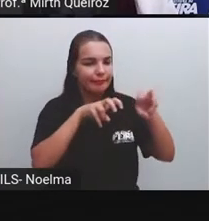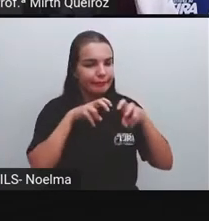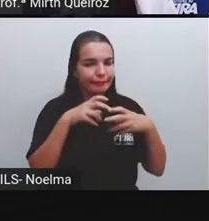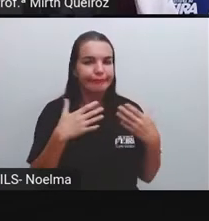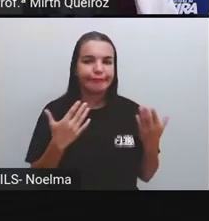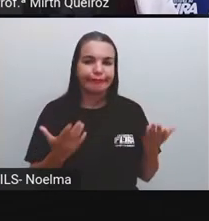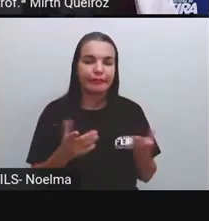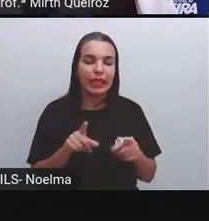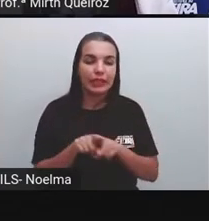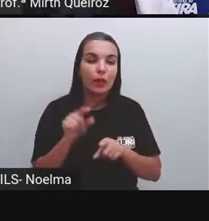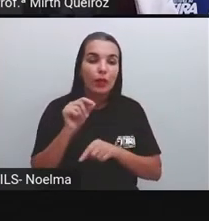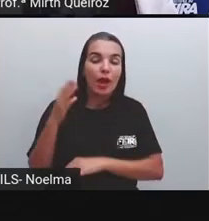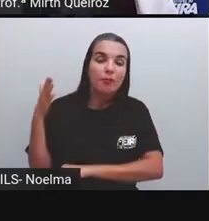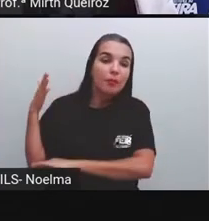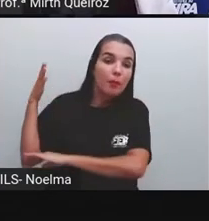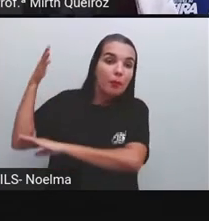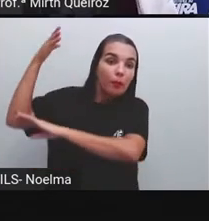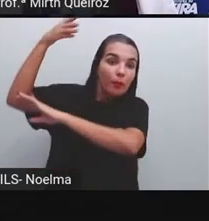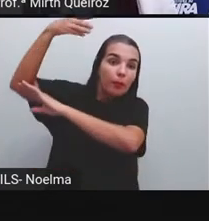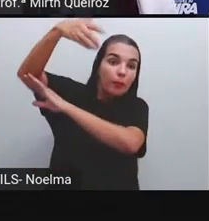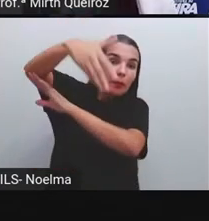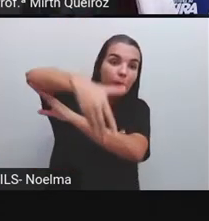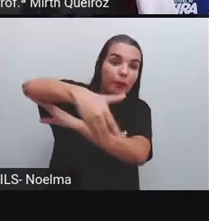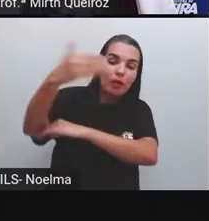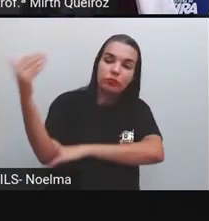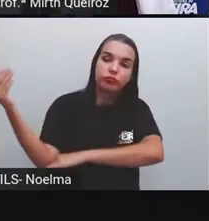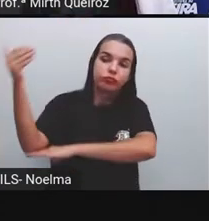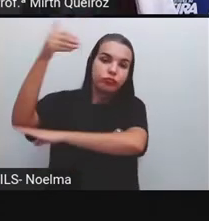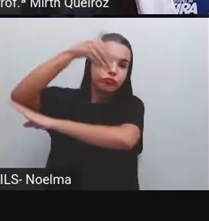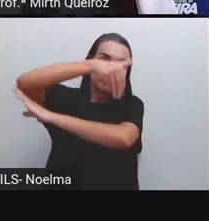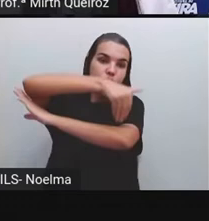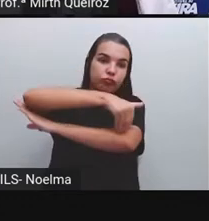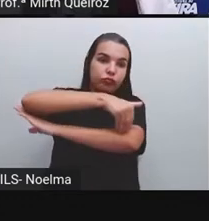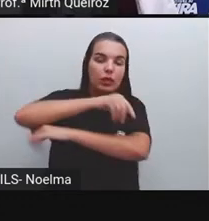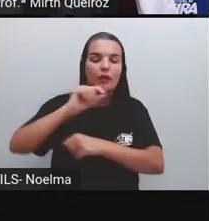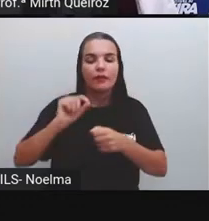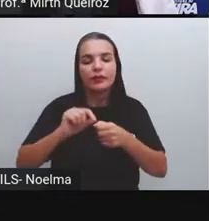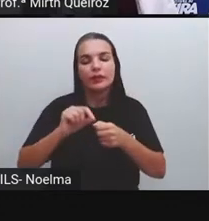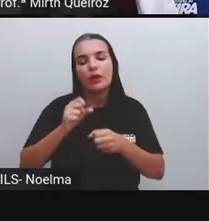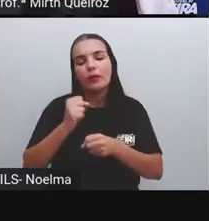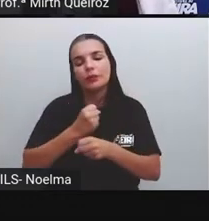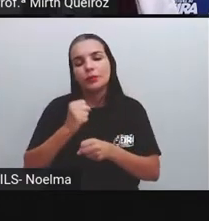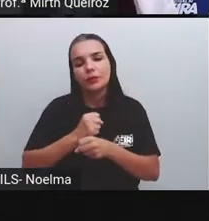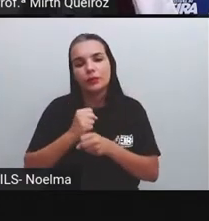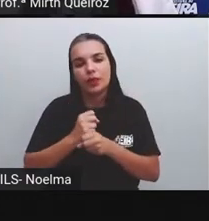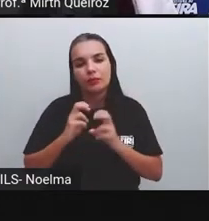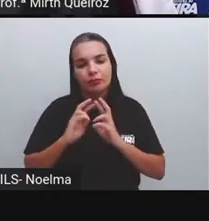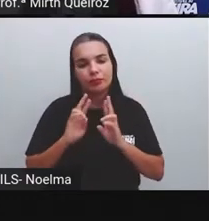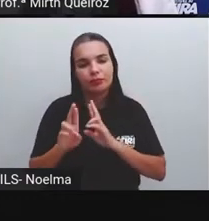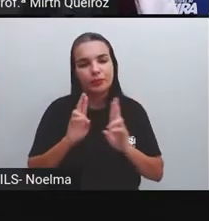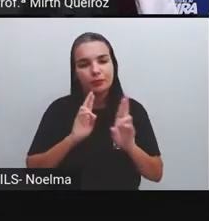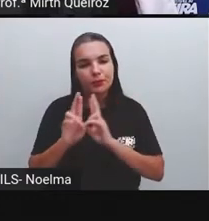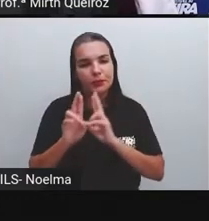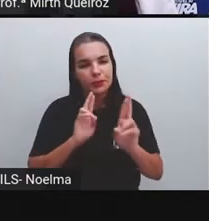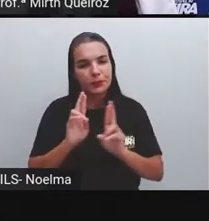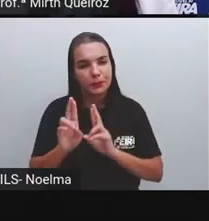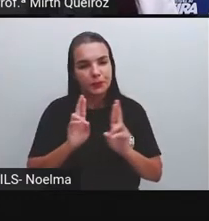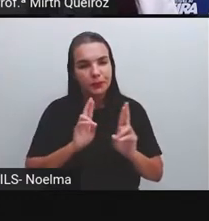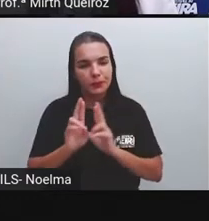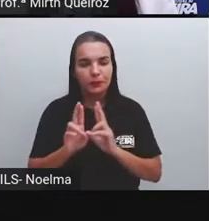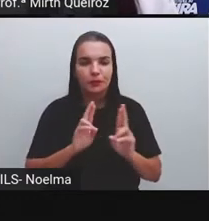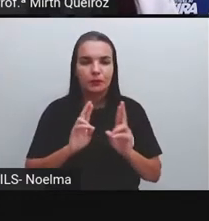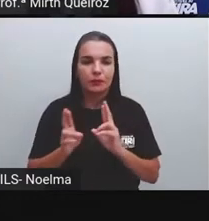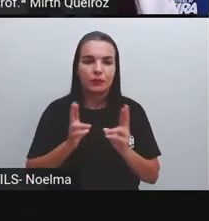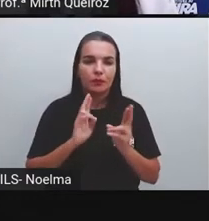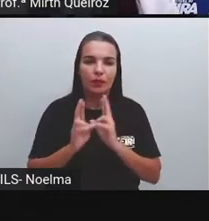a ponte aí também, né? Foi construída aí pelo homem, pela ação do homem, que